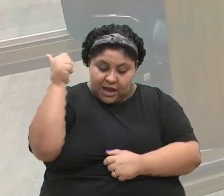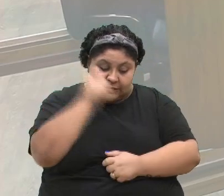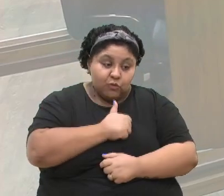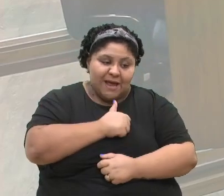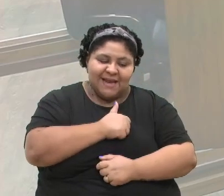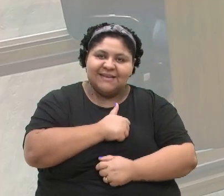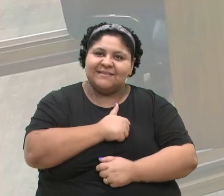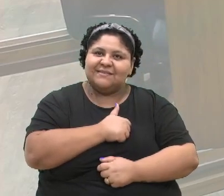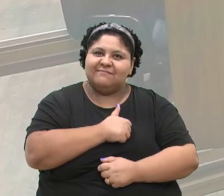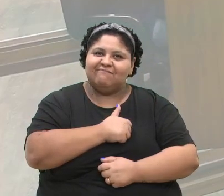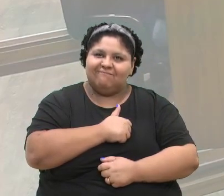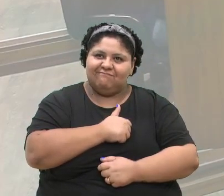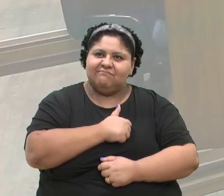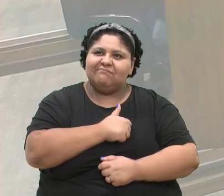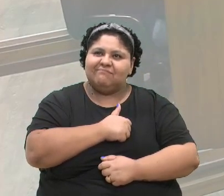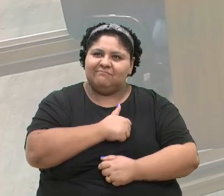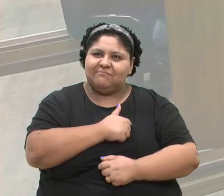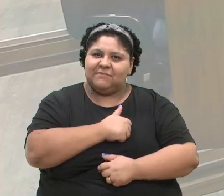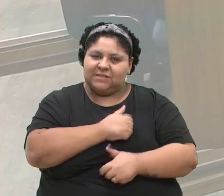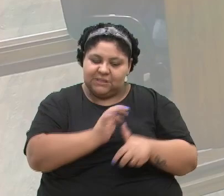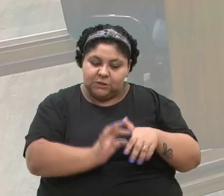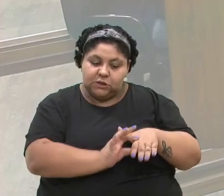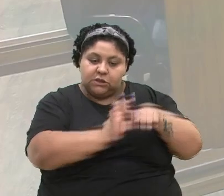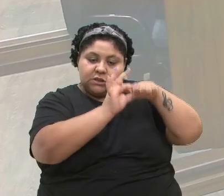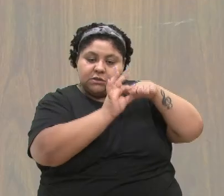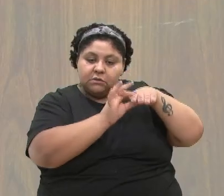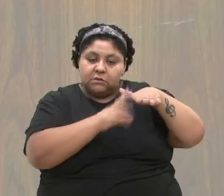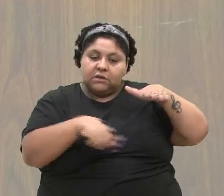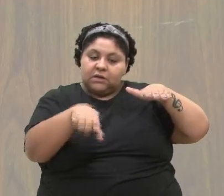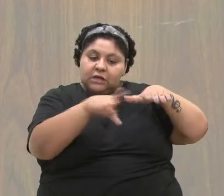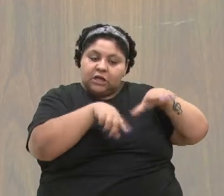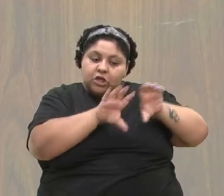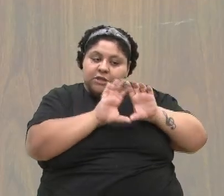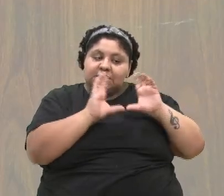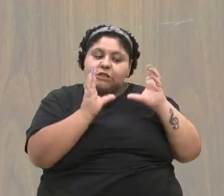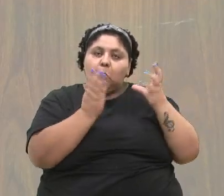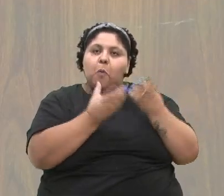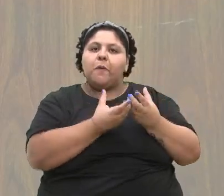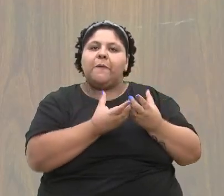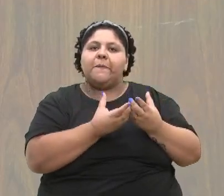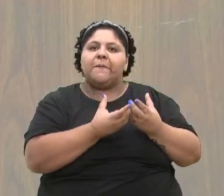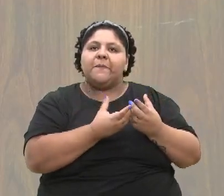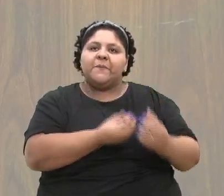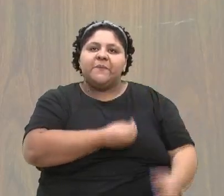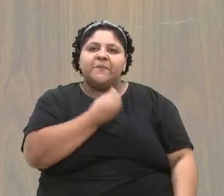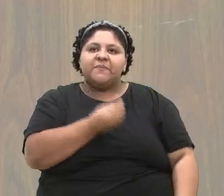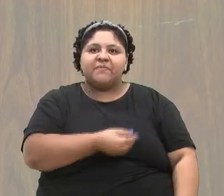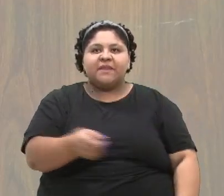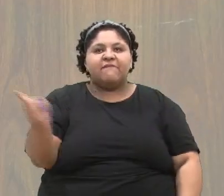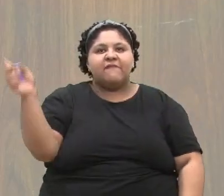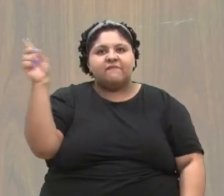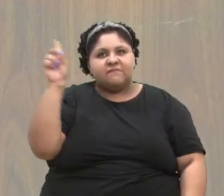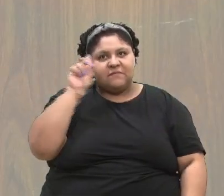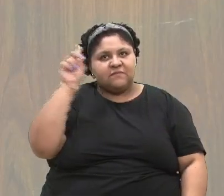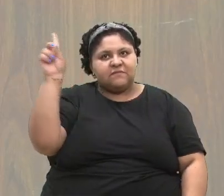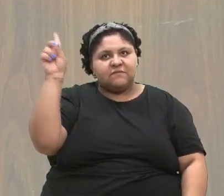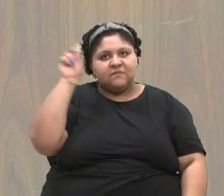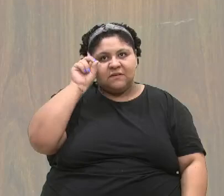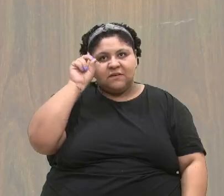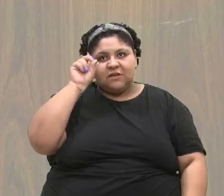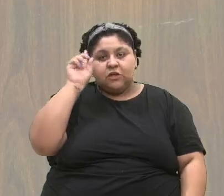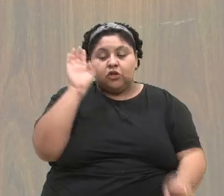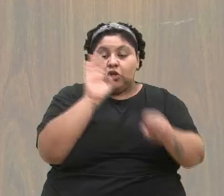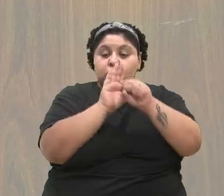as mulheres que são lideranças nas nossas comunidades, que vivem o dia a dia dos nossos